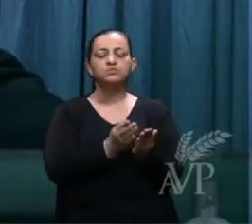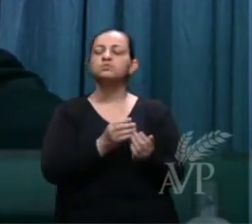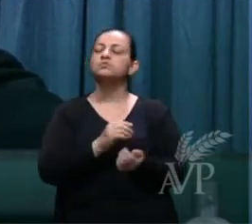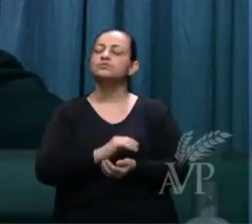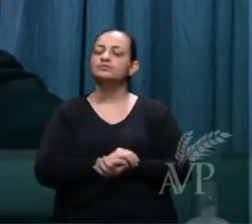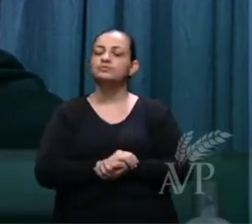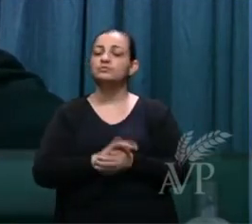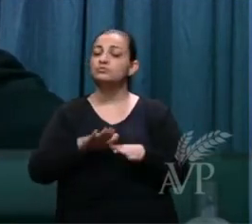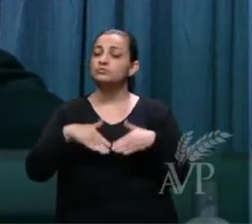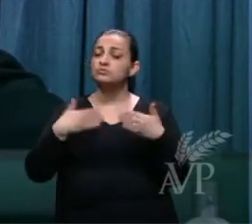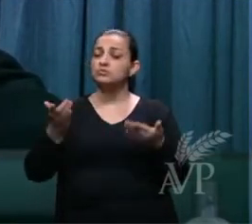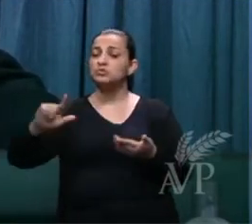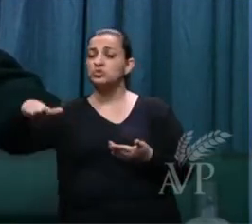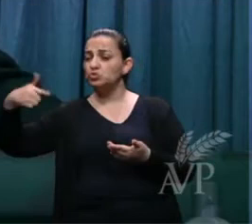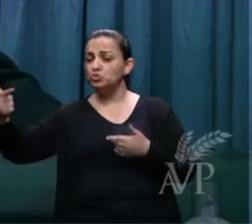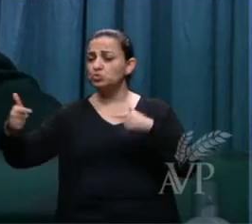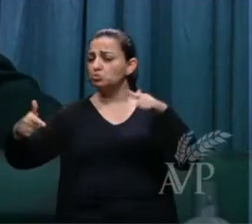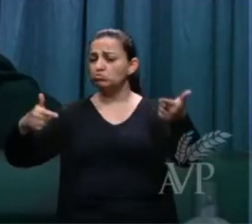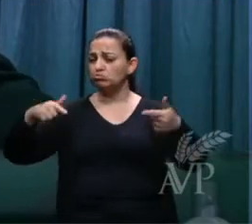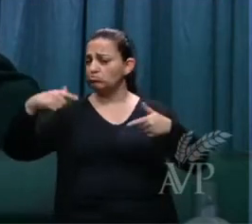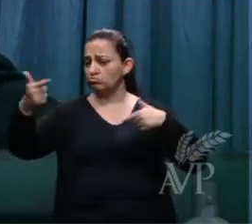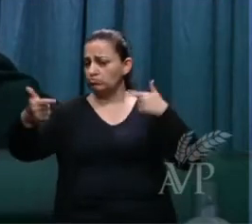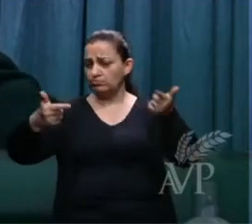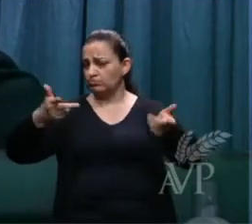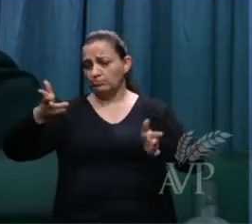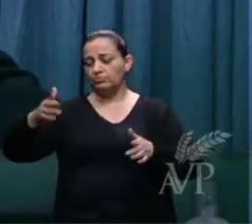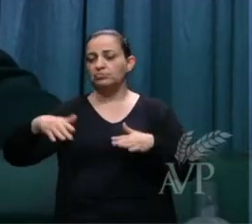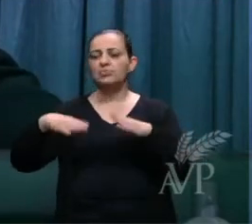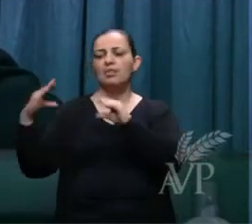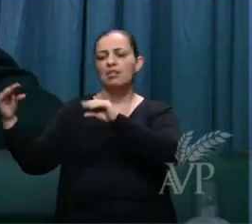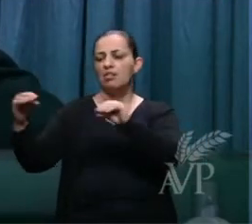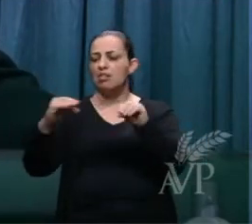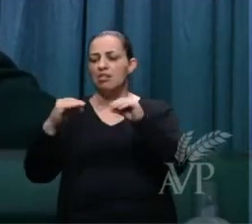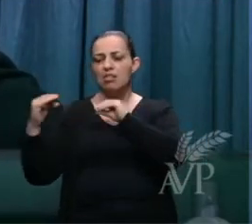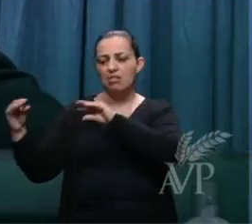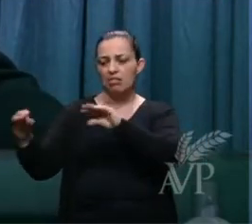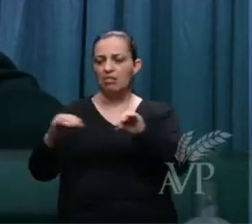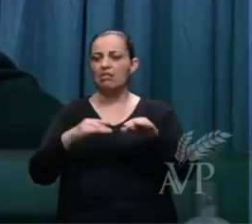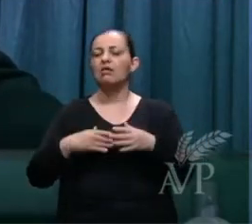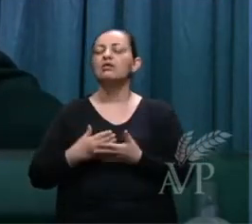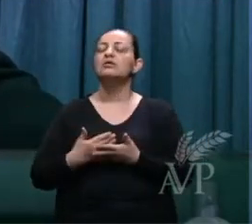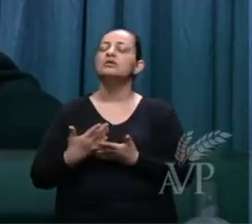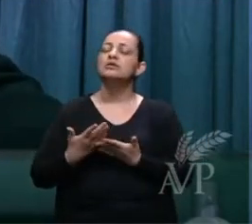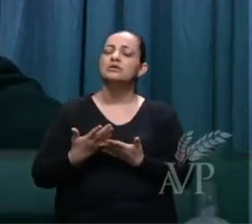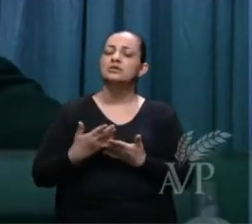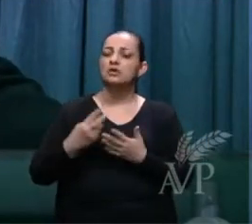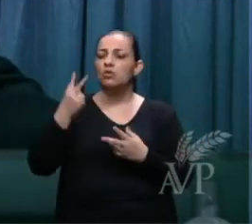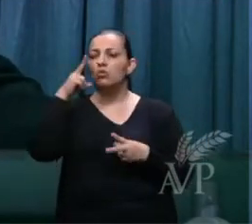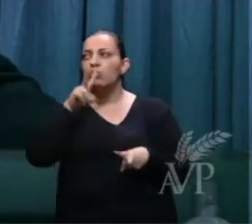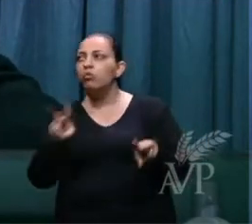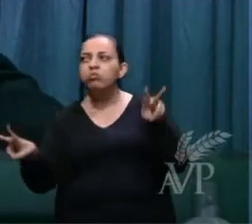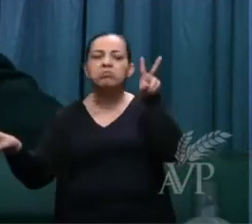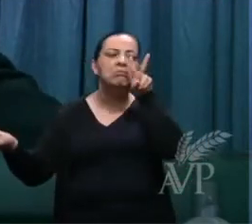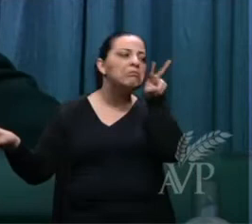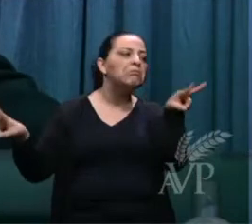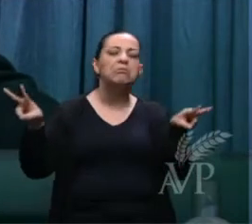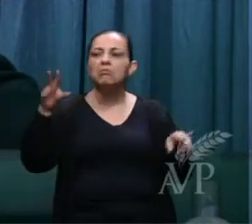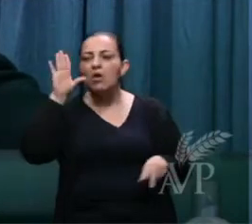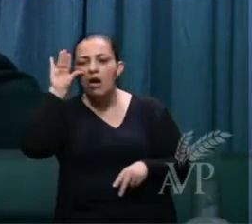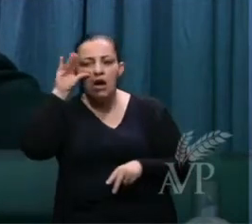enquanto outros estavam conversando, olhando para os lados,